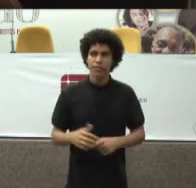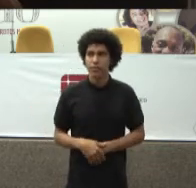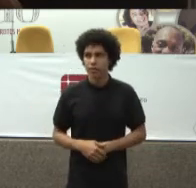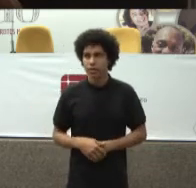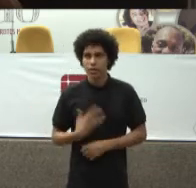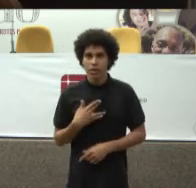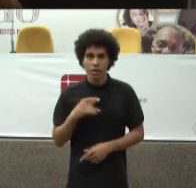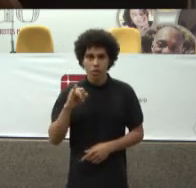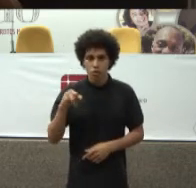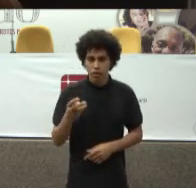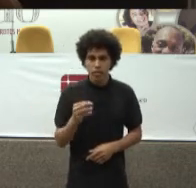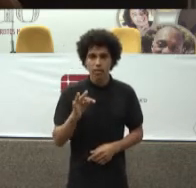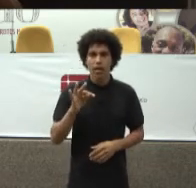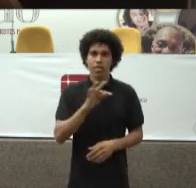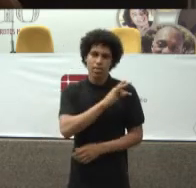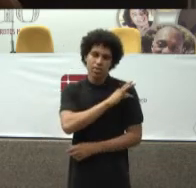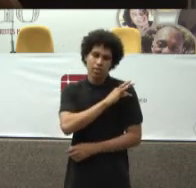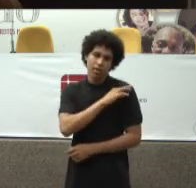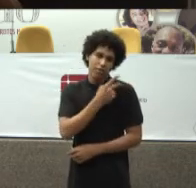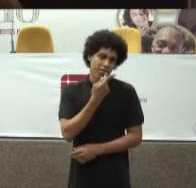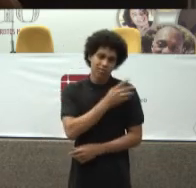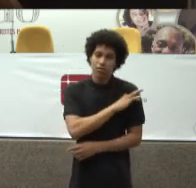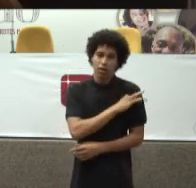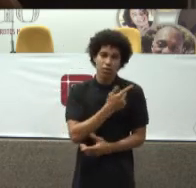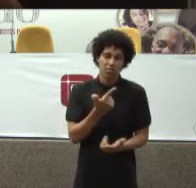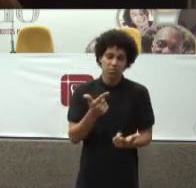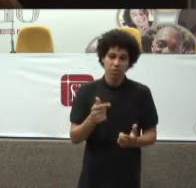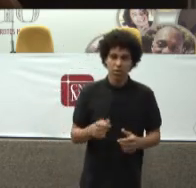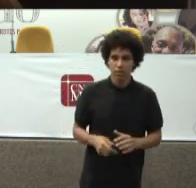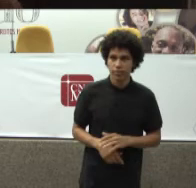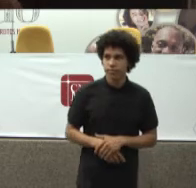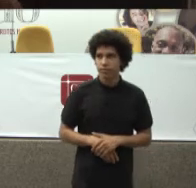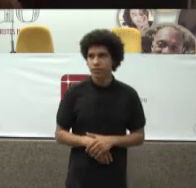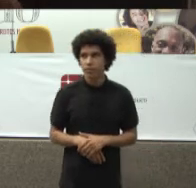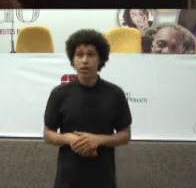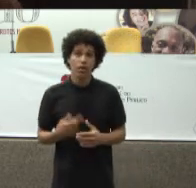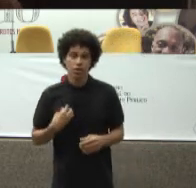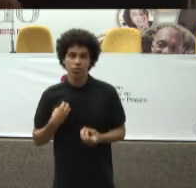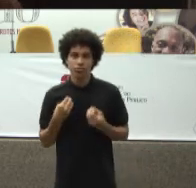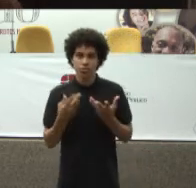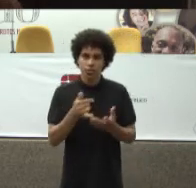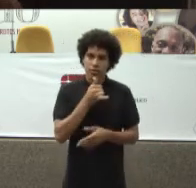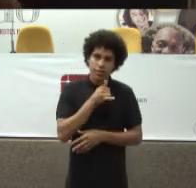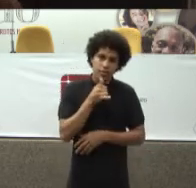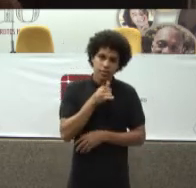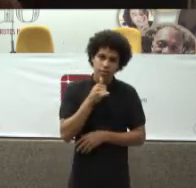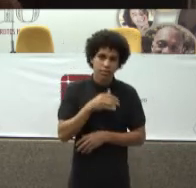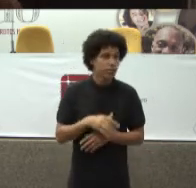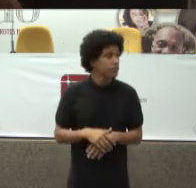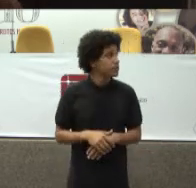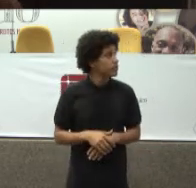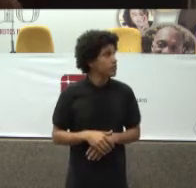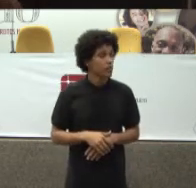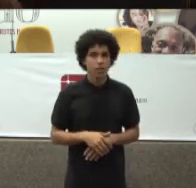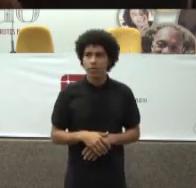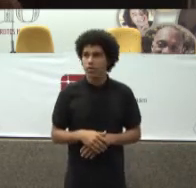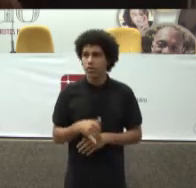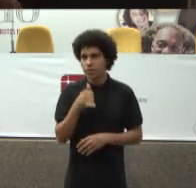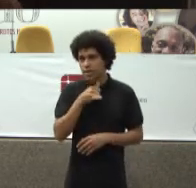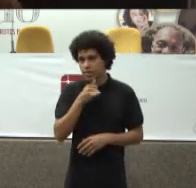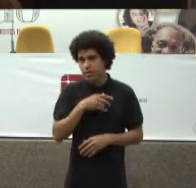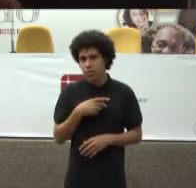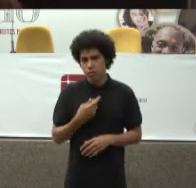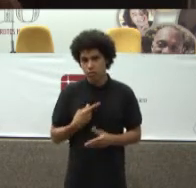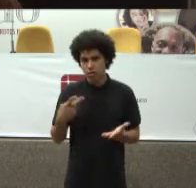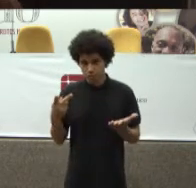É técnica Aí eu dou um exemplo Pode voltar Por favor Eu dou um exemplo Pode voltar um Um caso